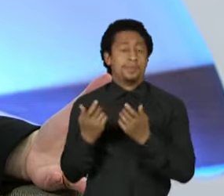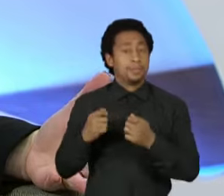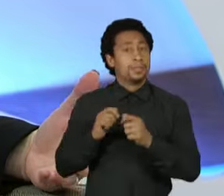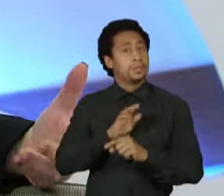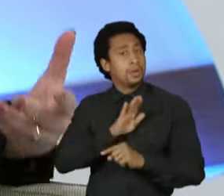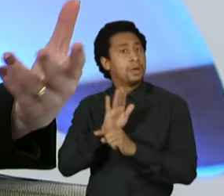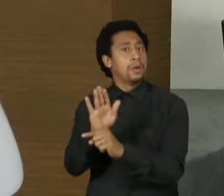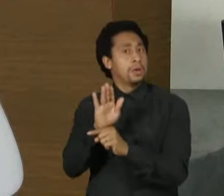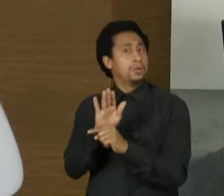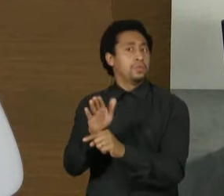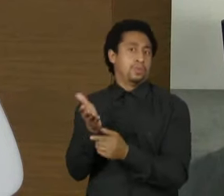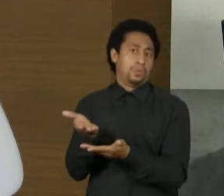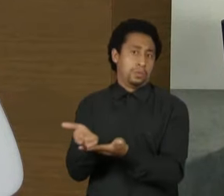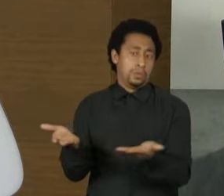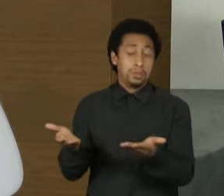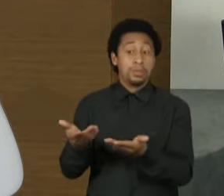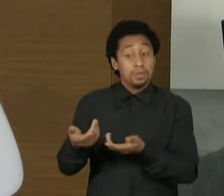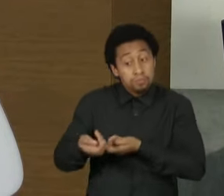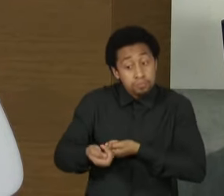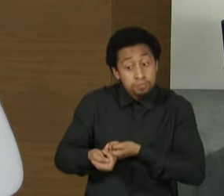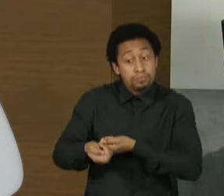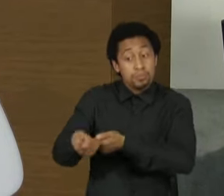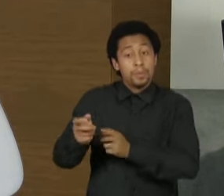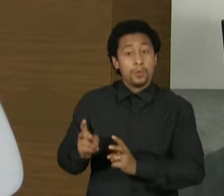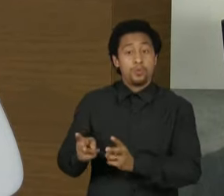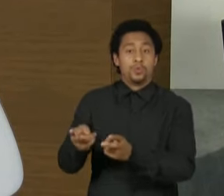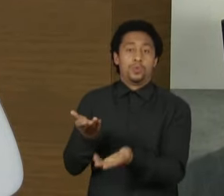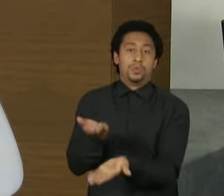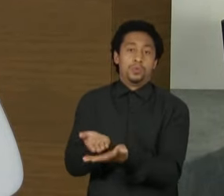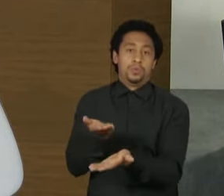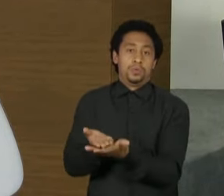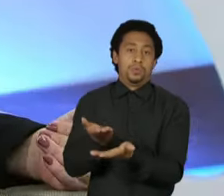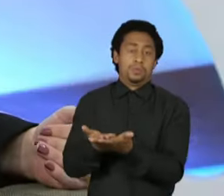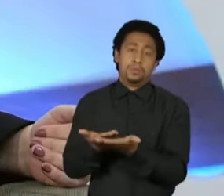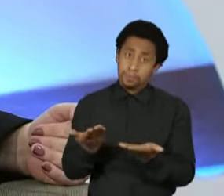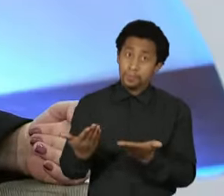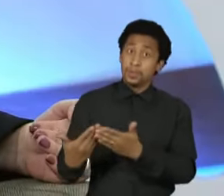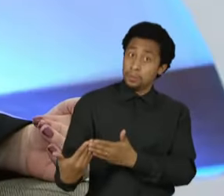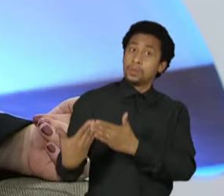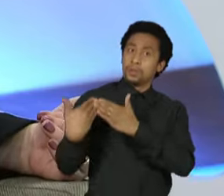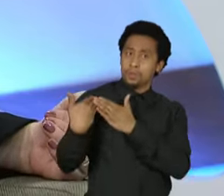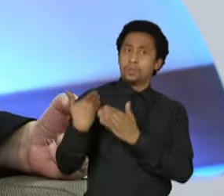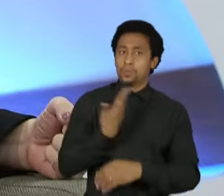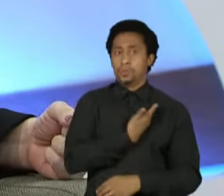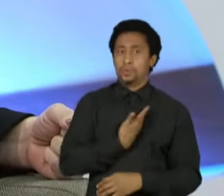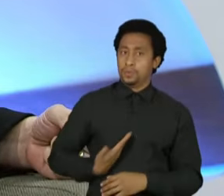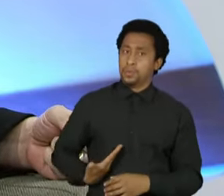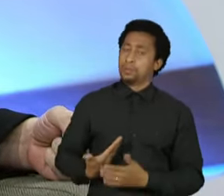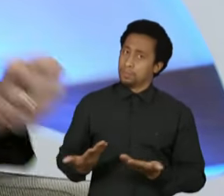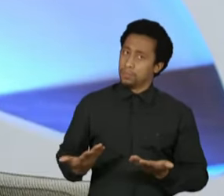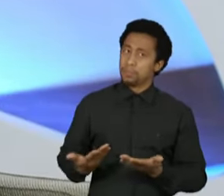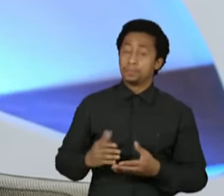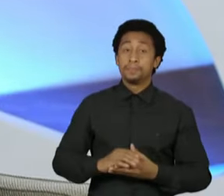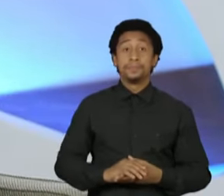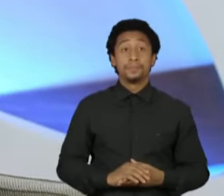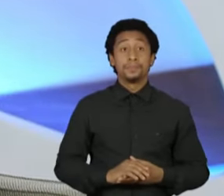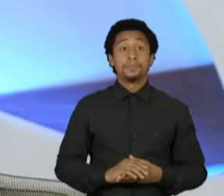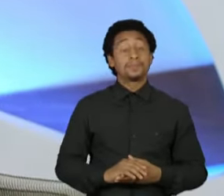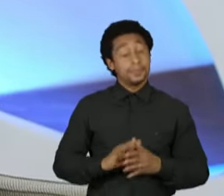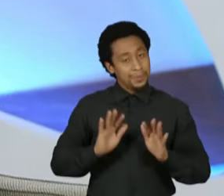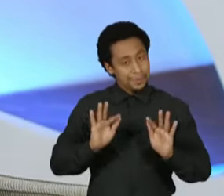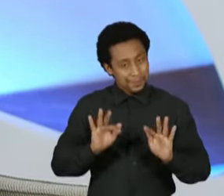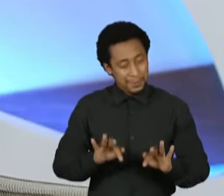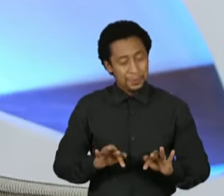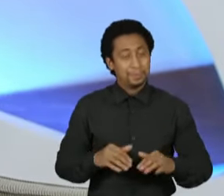vezes, de uma proteção, inclusive econômica, para se manter. Eu acho que isso é um dever, uma obrigação. E, por fim, eu tenho orgulho